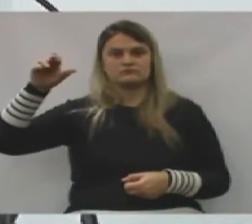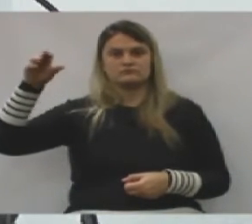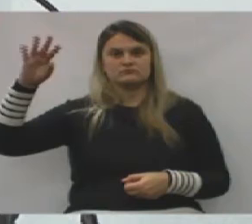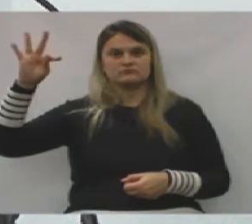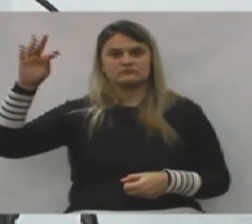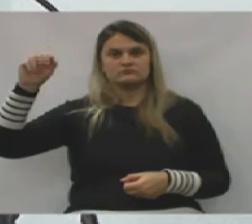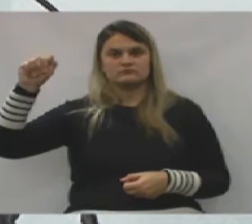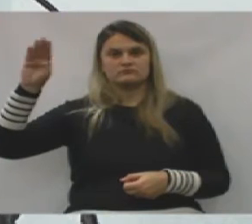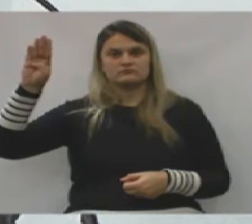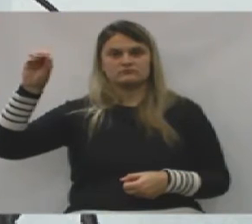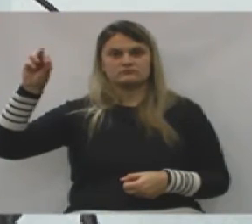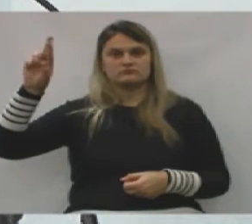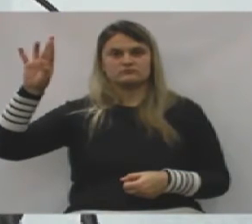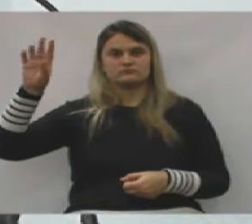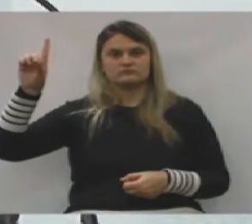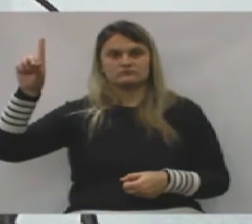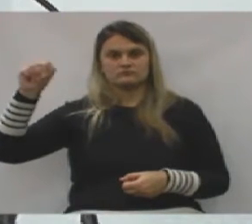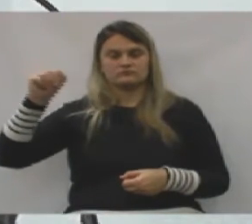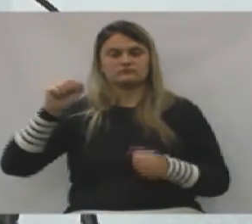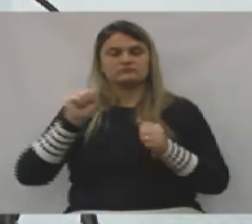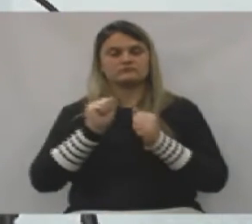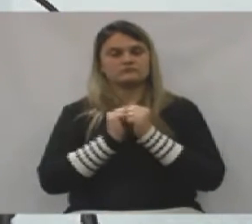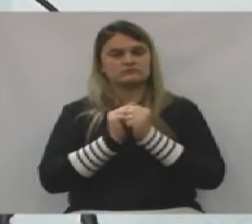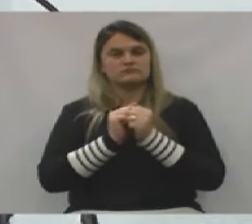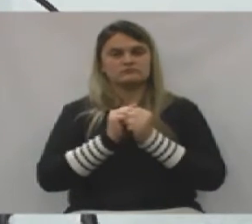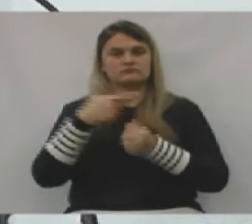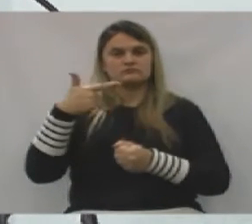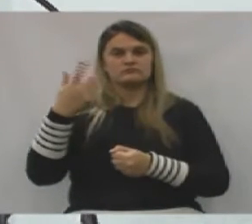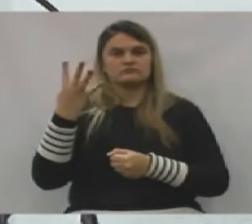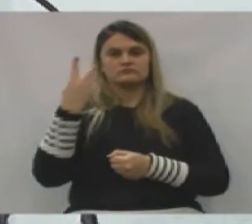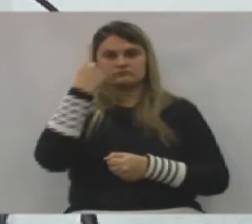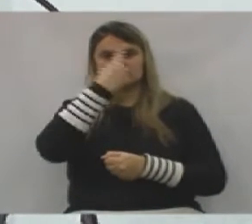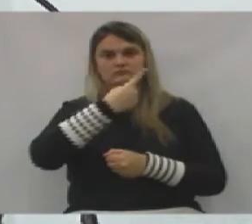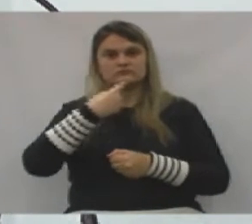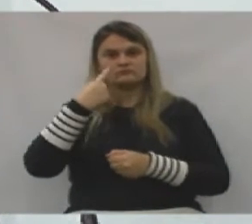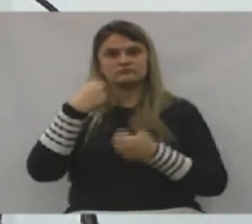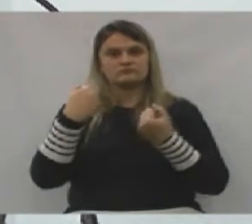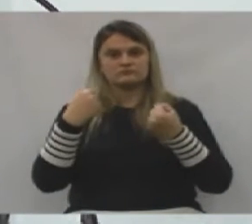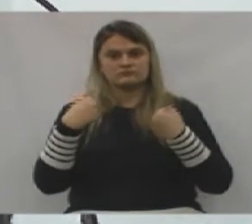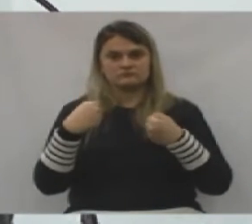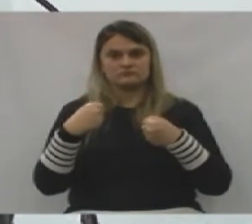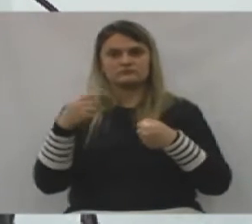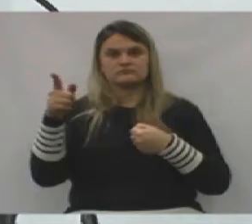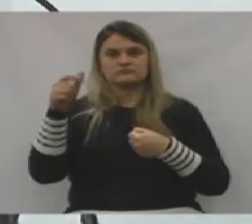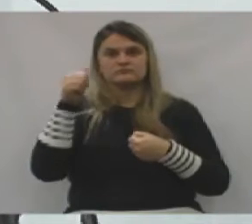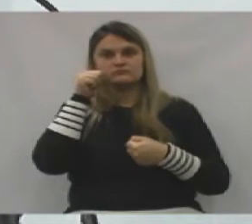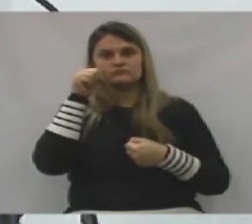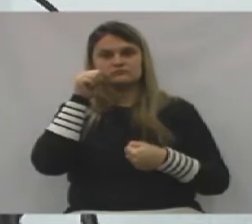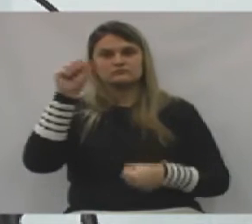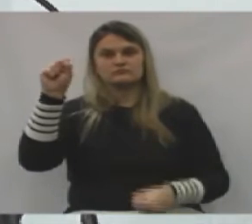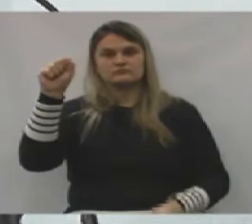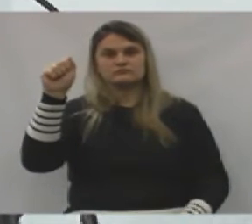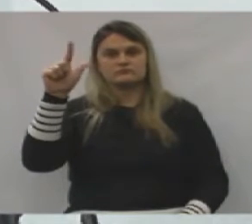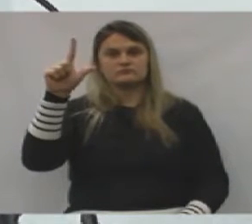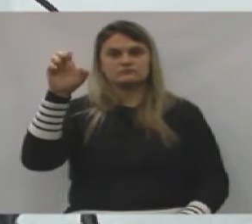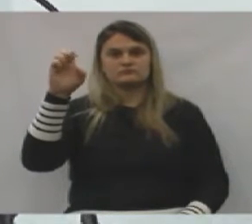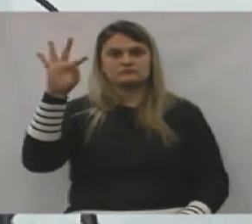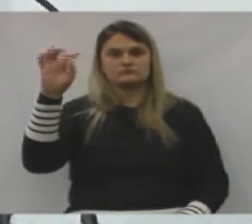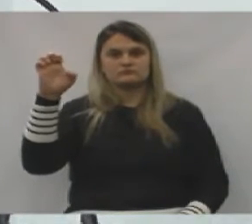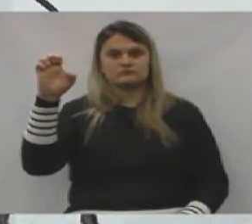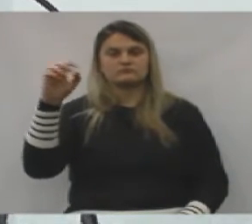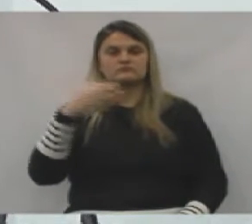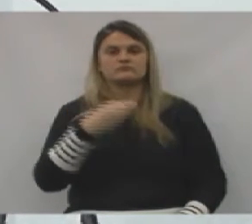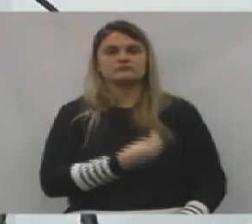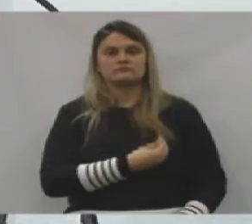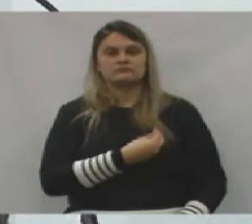totalmente à disposição, 24 horas, se necessário, a Salete aqui representando a Haddad, que